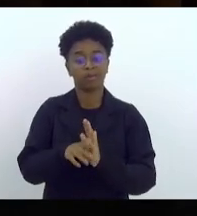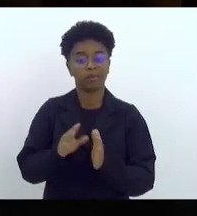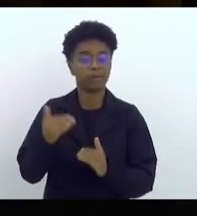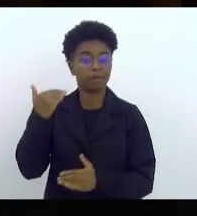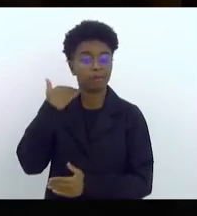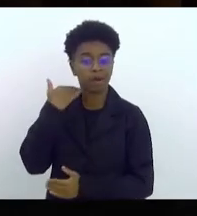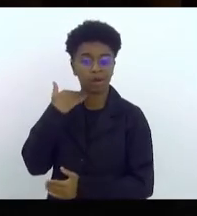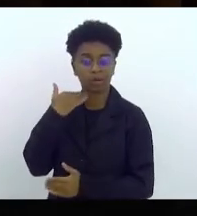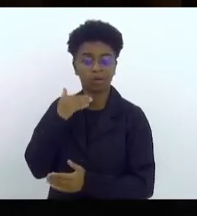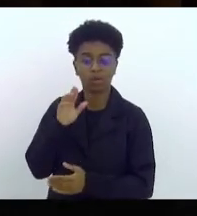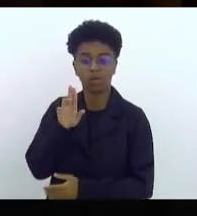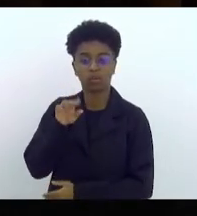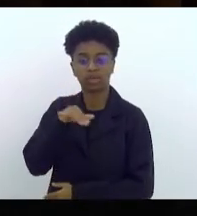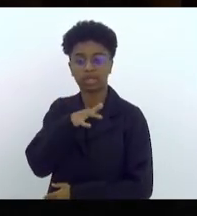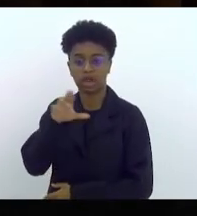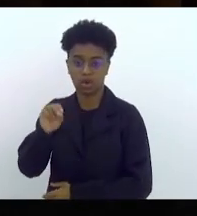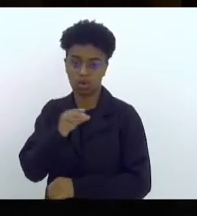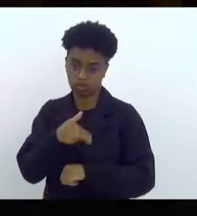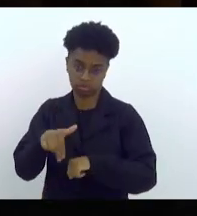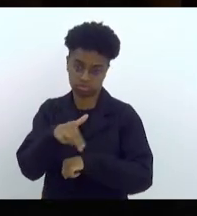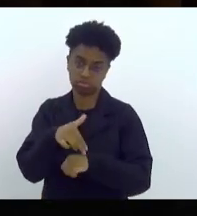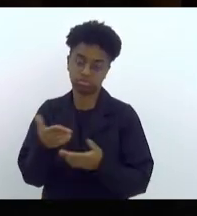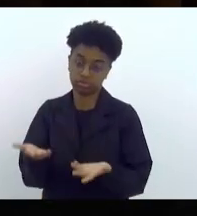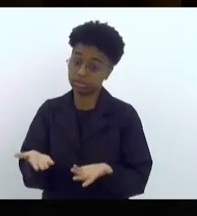Por isso que a União teria que prever